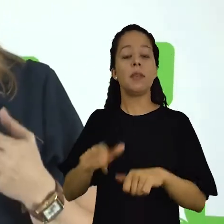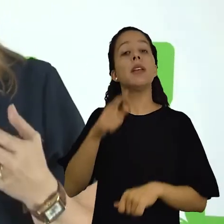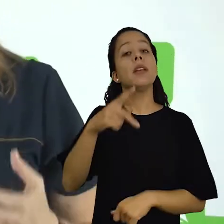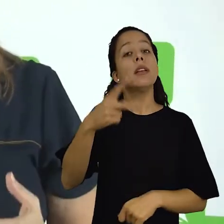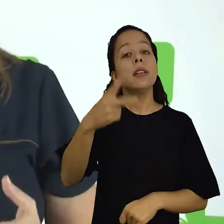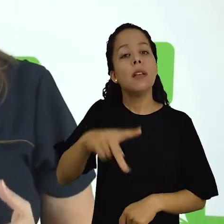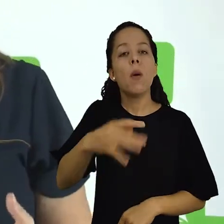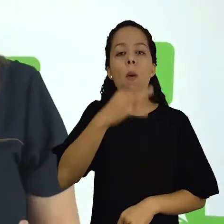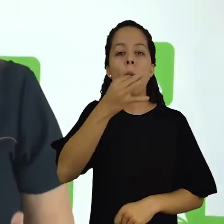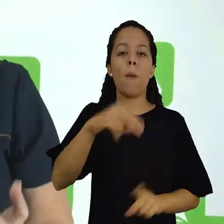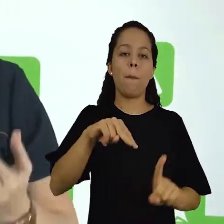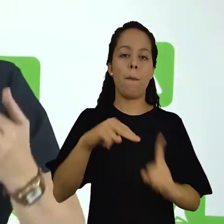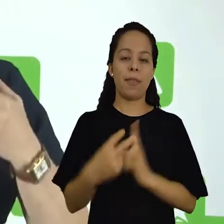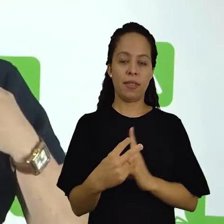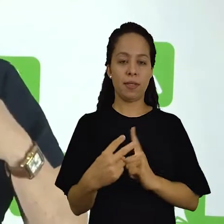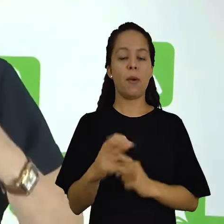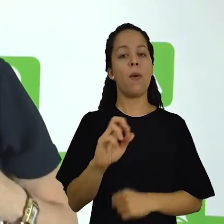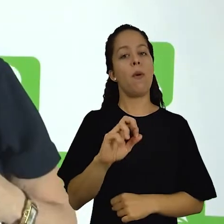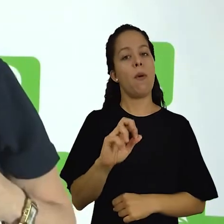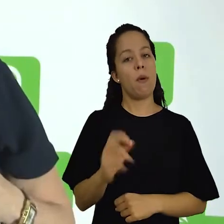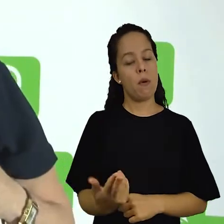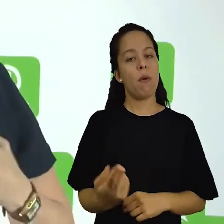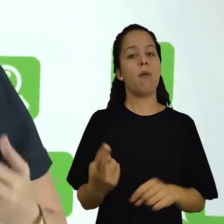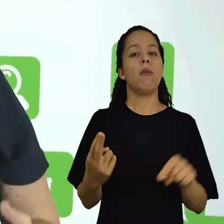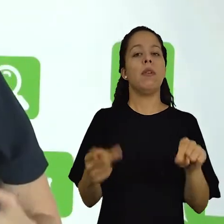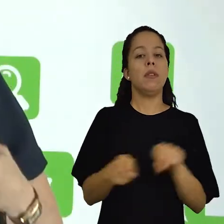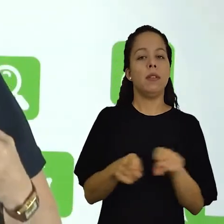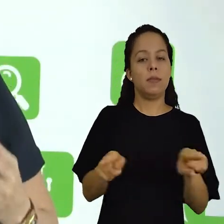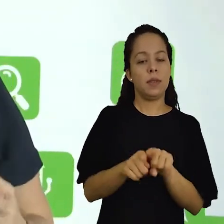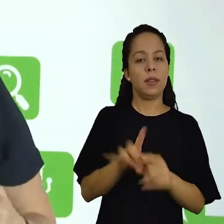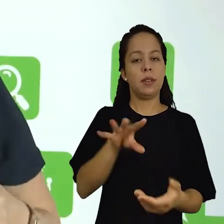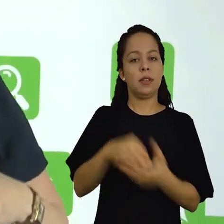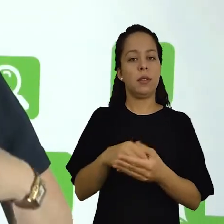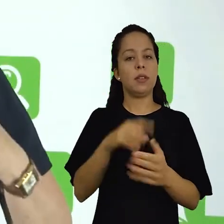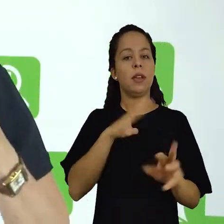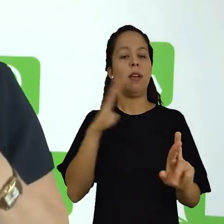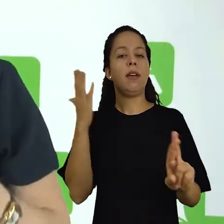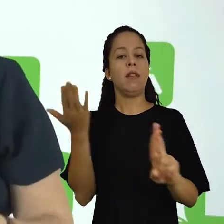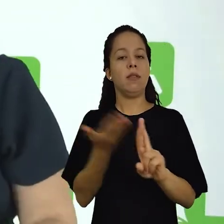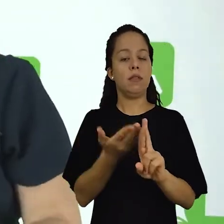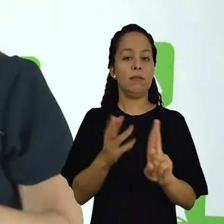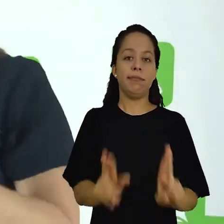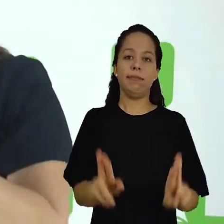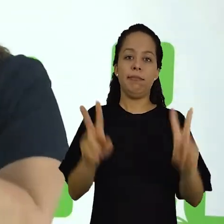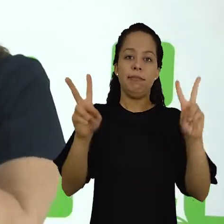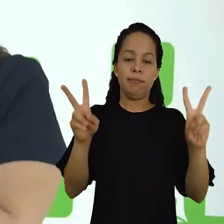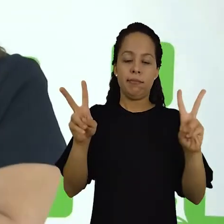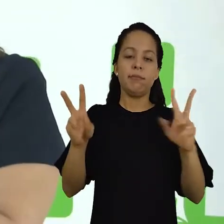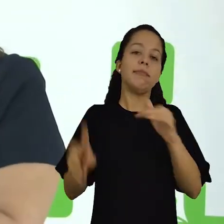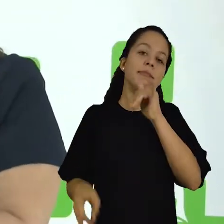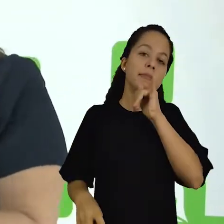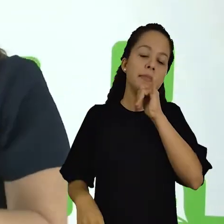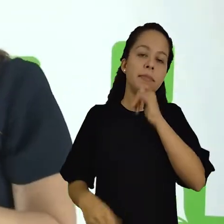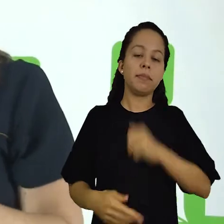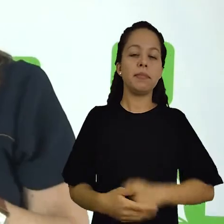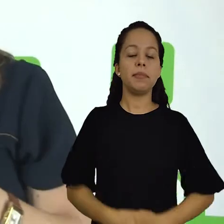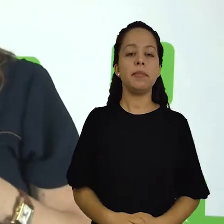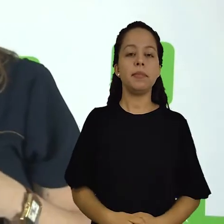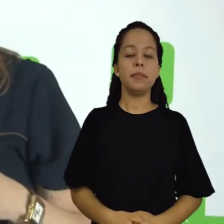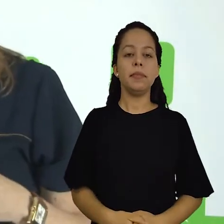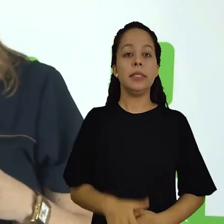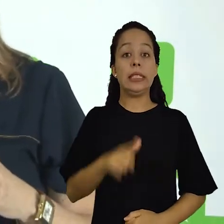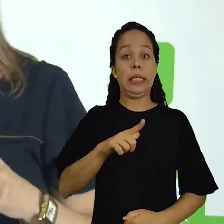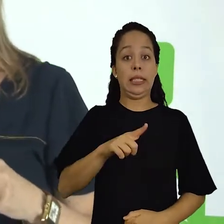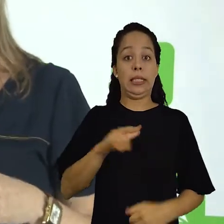analisados sobre o seu ponto de vista, ou em relação a referenciais diferentes, em relação